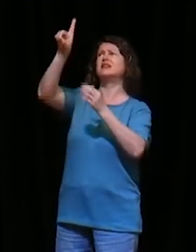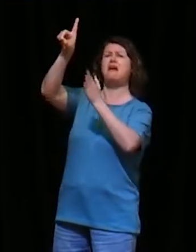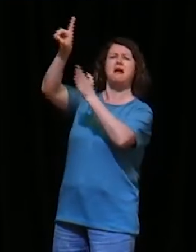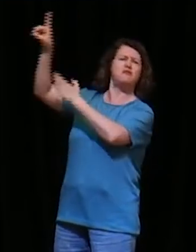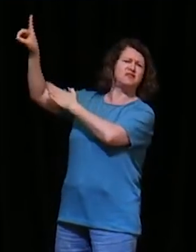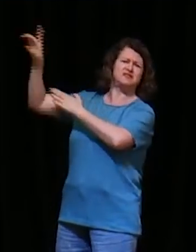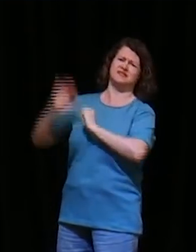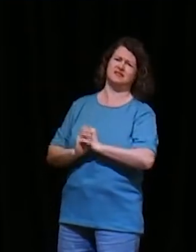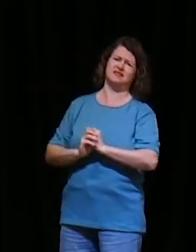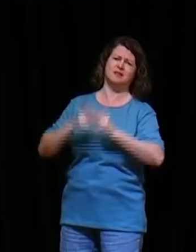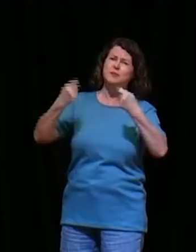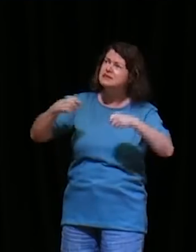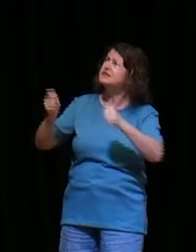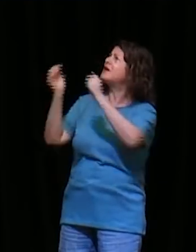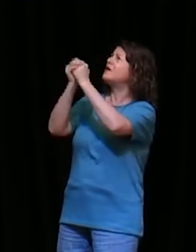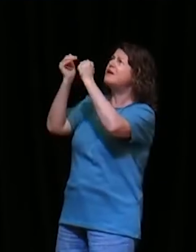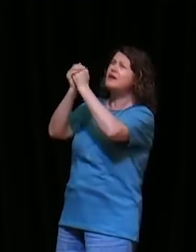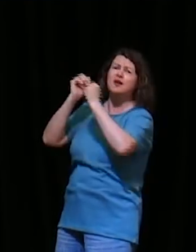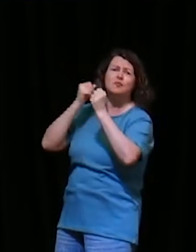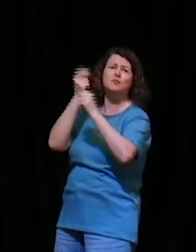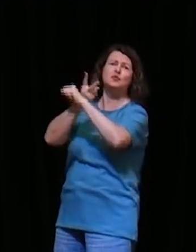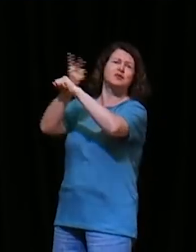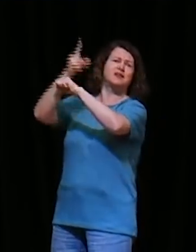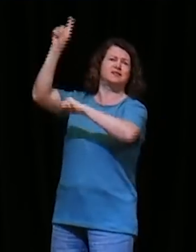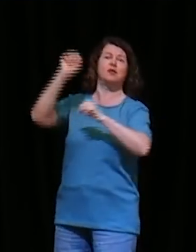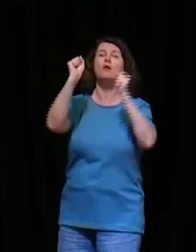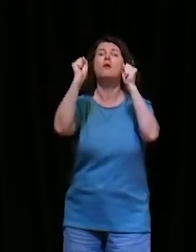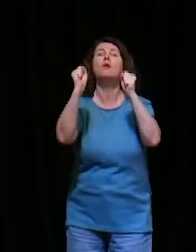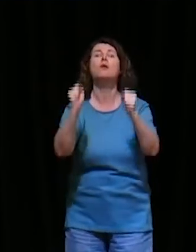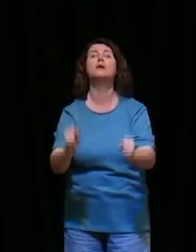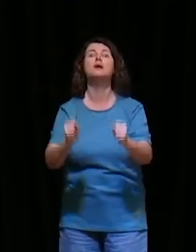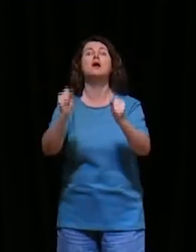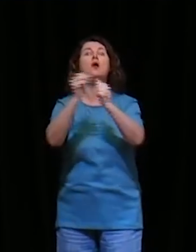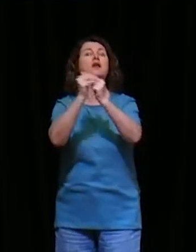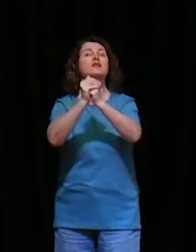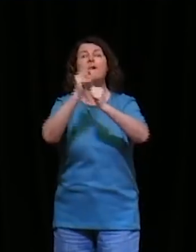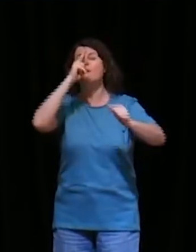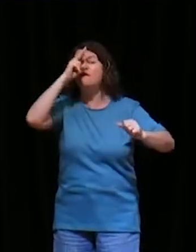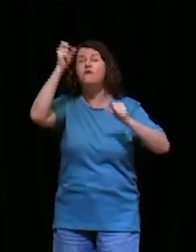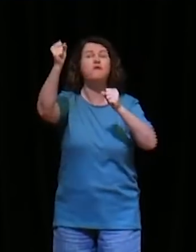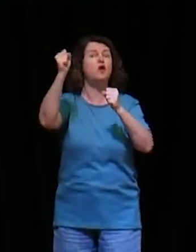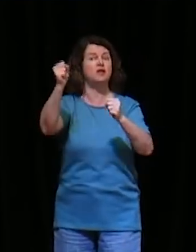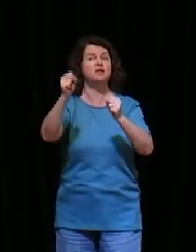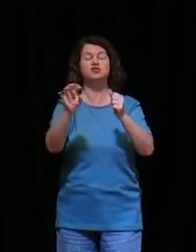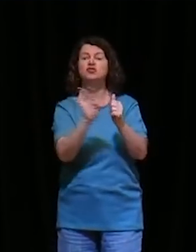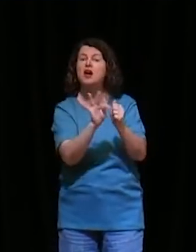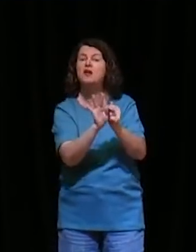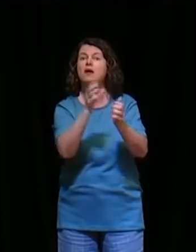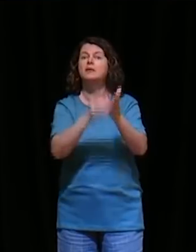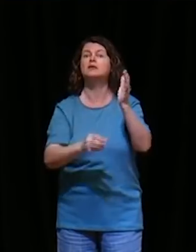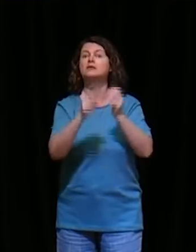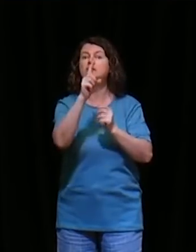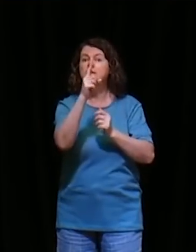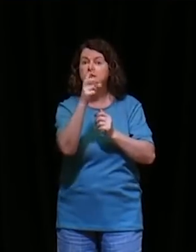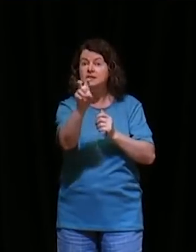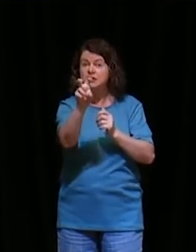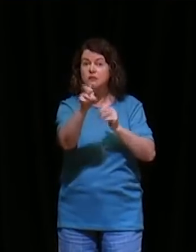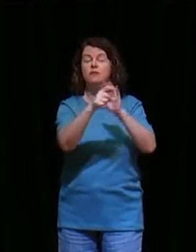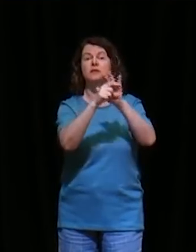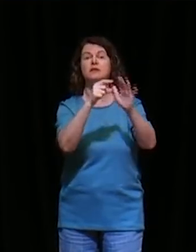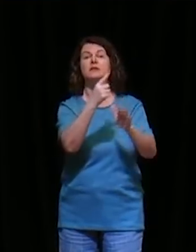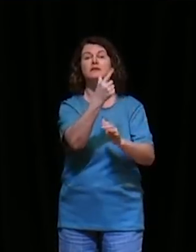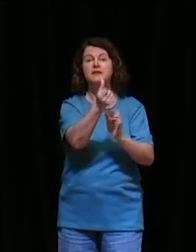um poder de eficácia, é muito forte, é isso que Tiago 5, ele vai dizer, do verso 16 ao verso 18,